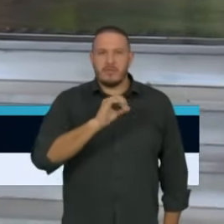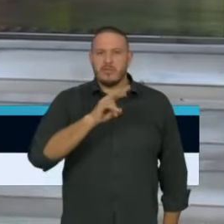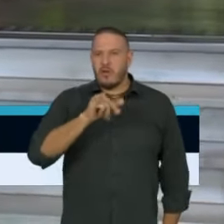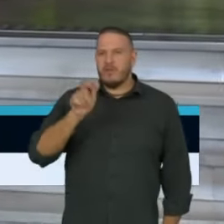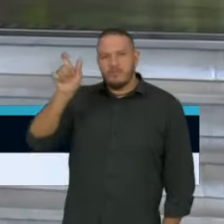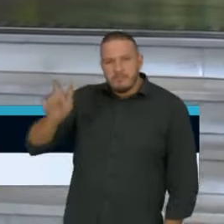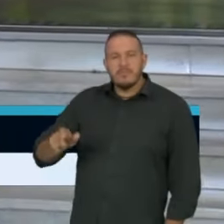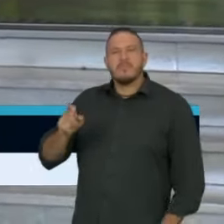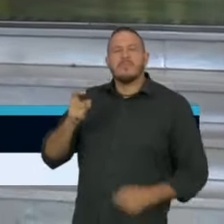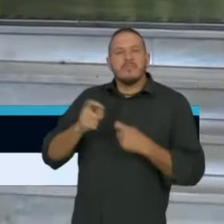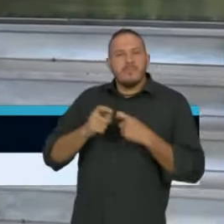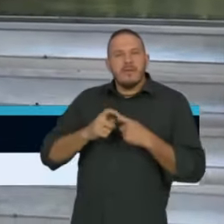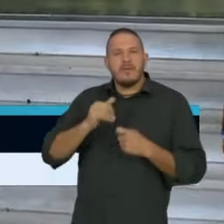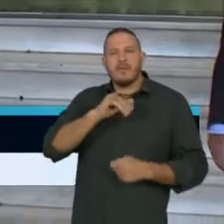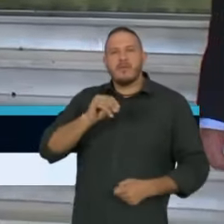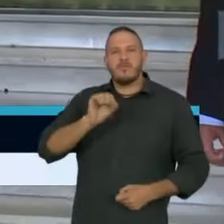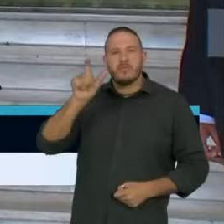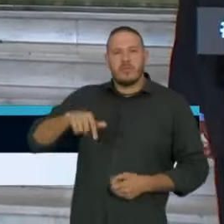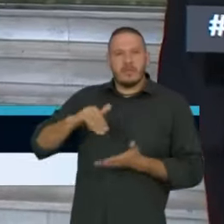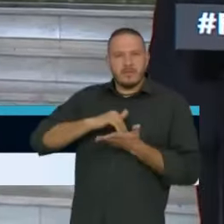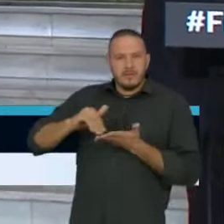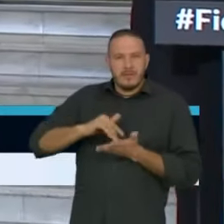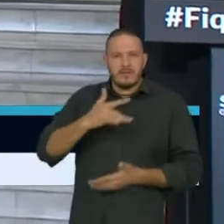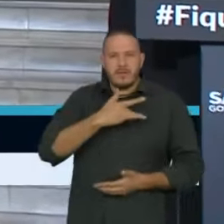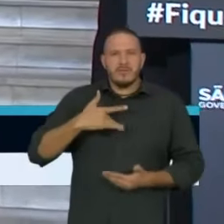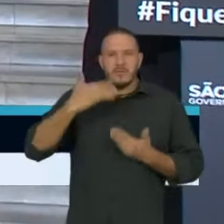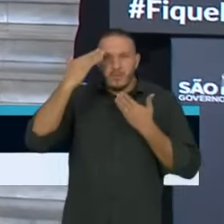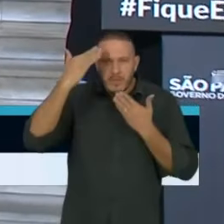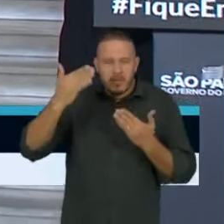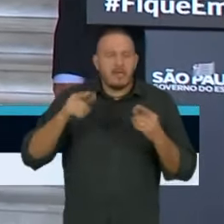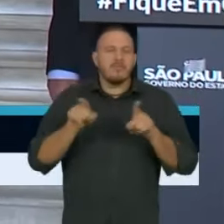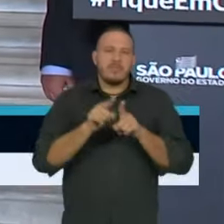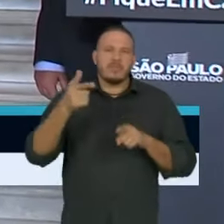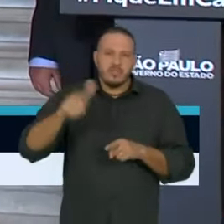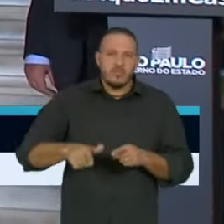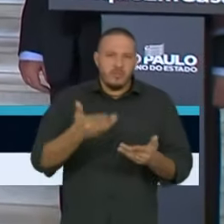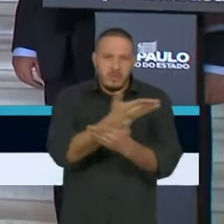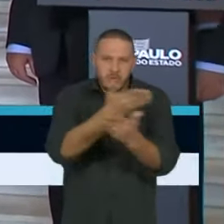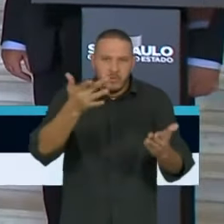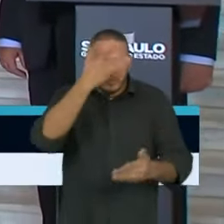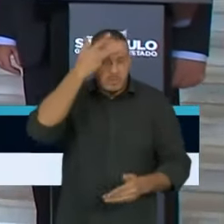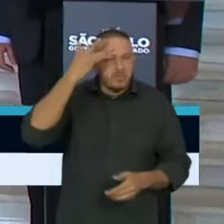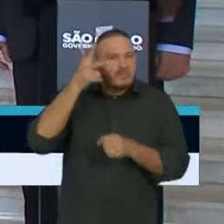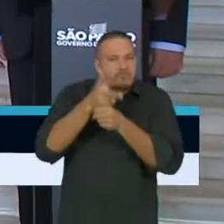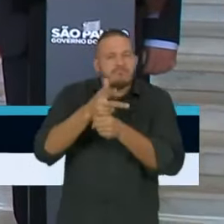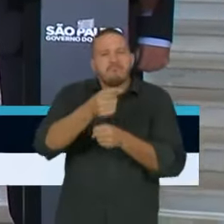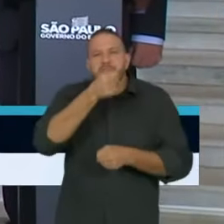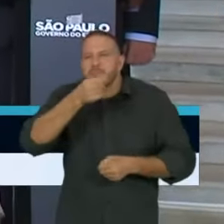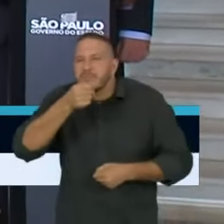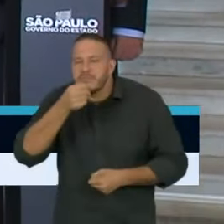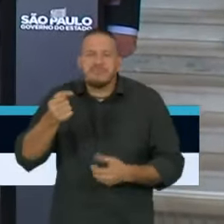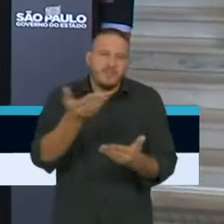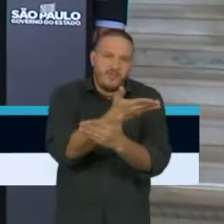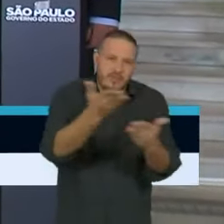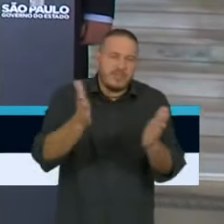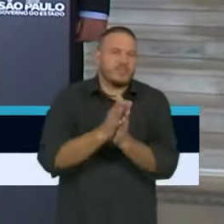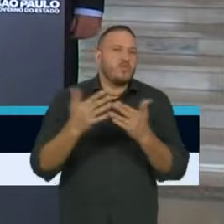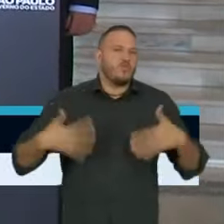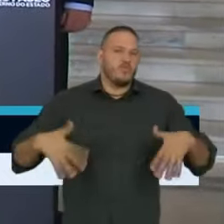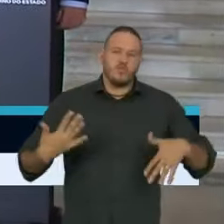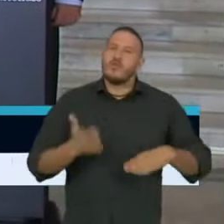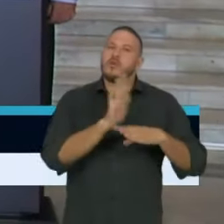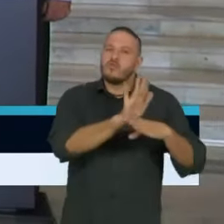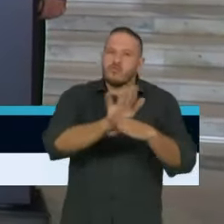Henrique Guerma, Secretário da Saúde, igualmente, muito obrigado. E obrigado mais uma vez aos jornalistas que aqui estão. Vocês estão ajudando a salvar